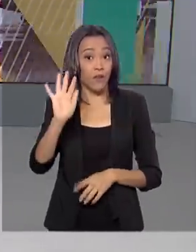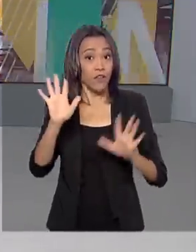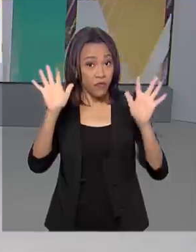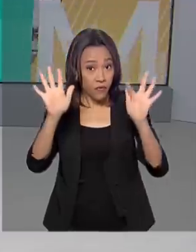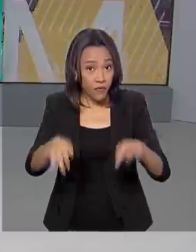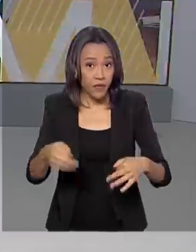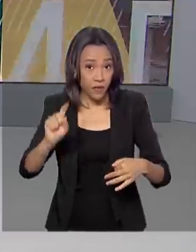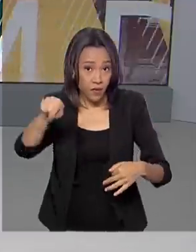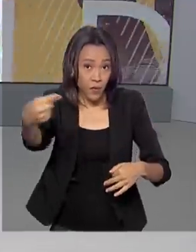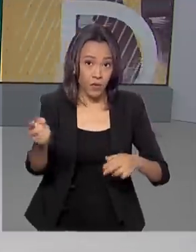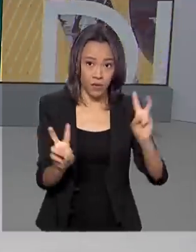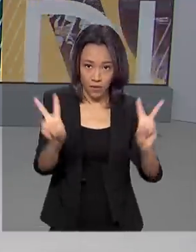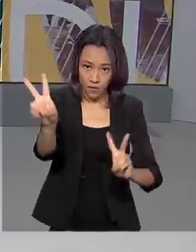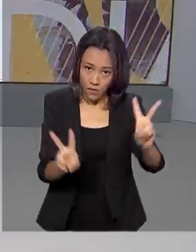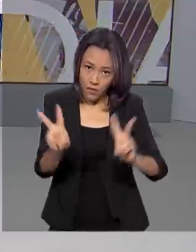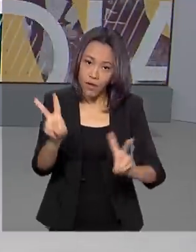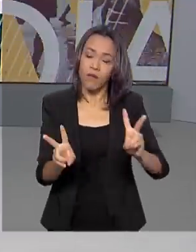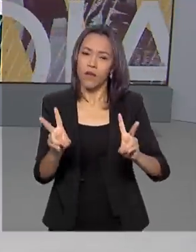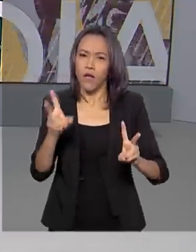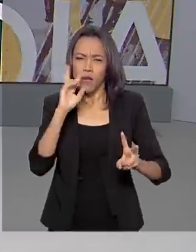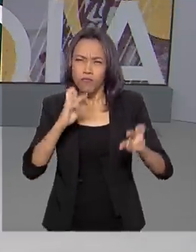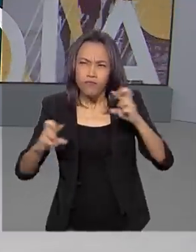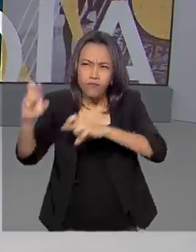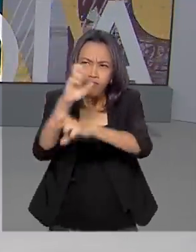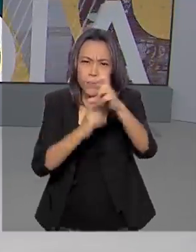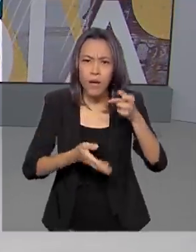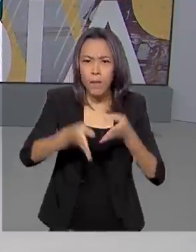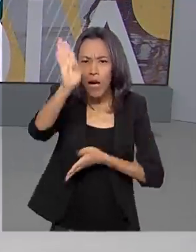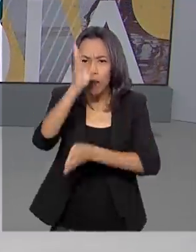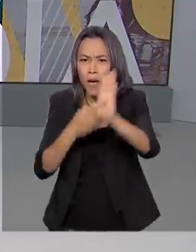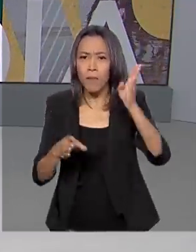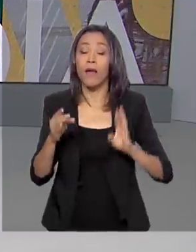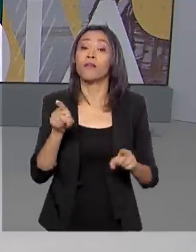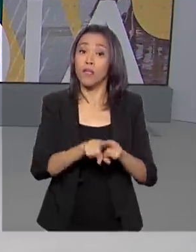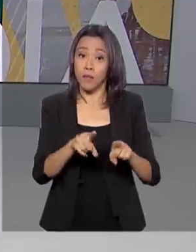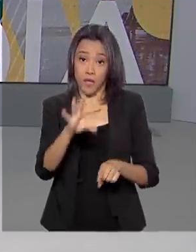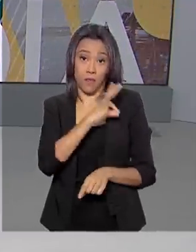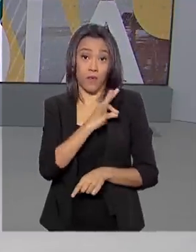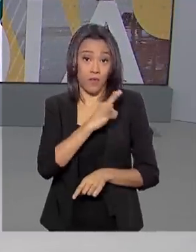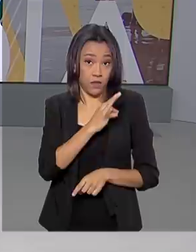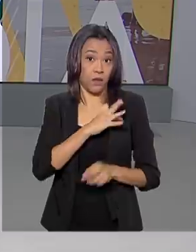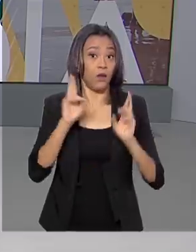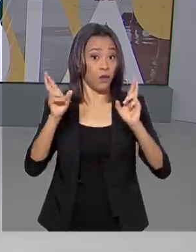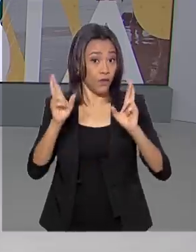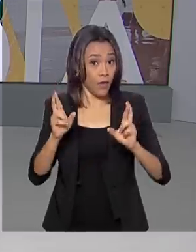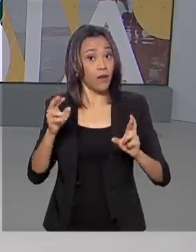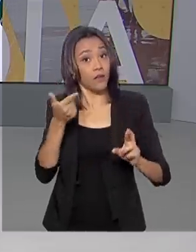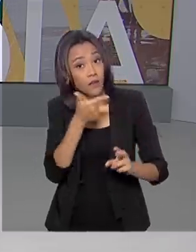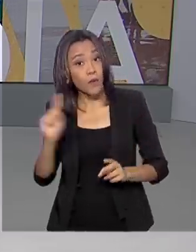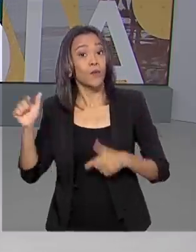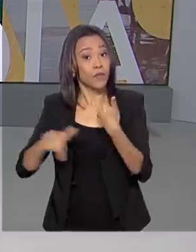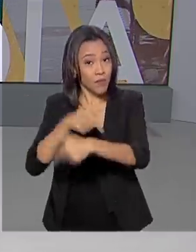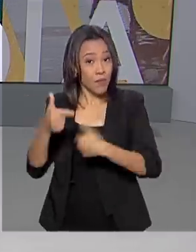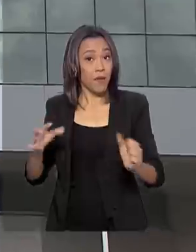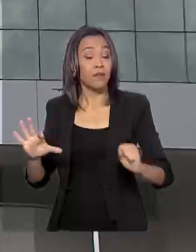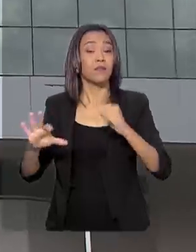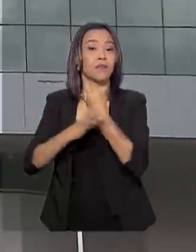carnaval. E além de fiscalizar as estradas, a PRF atua em outras frentes para proteger a vida do cidadão.